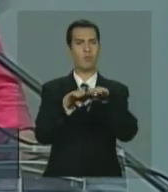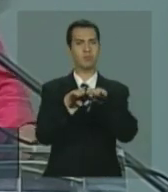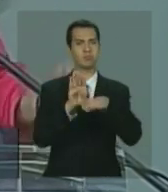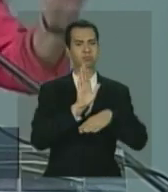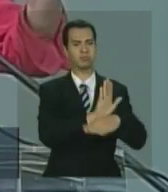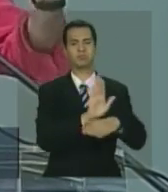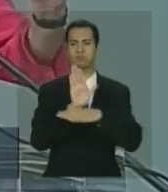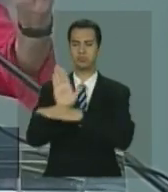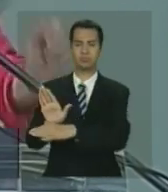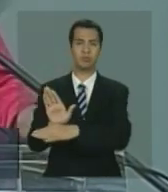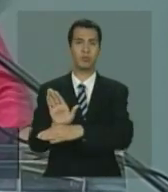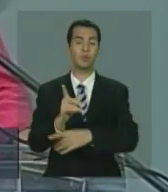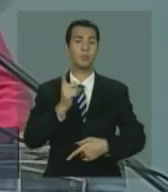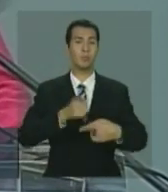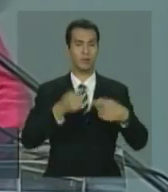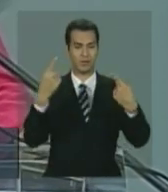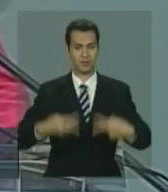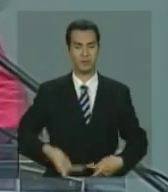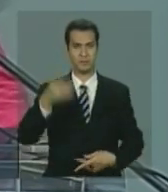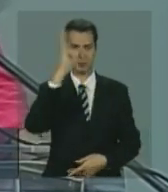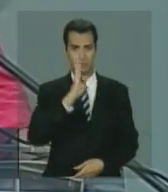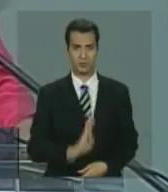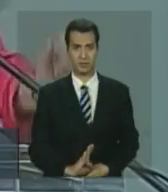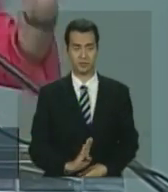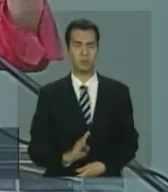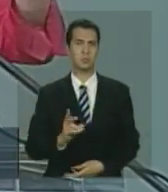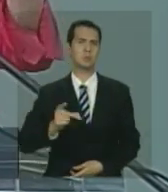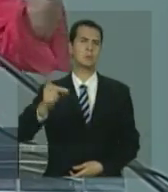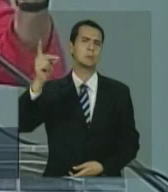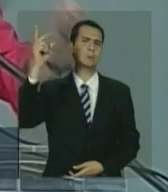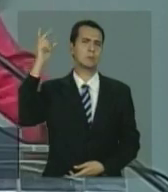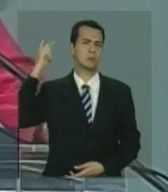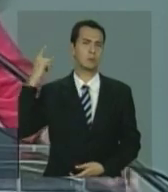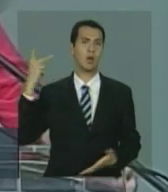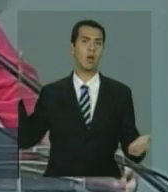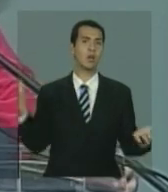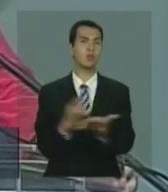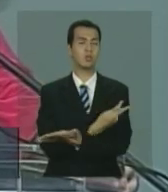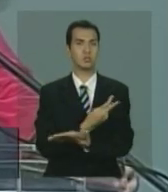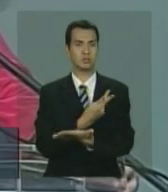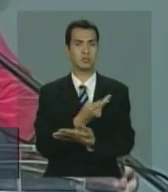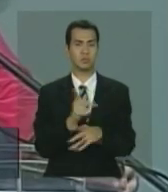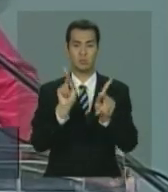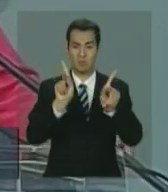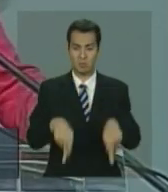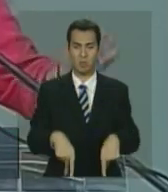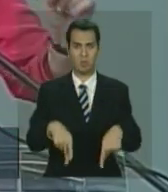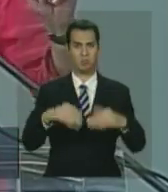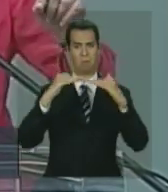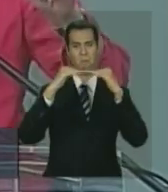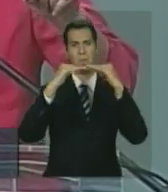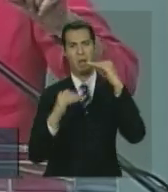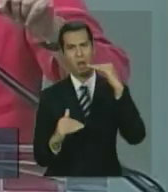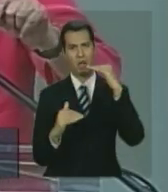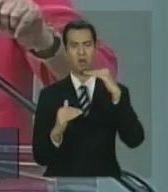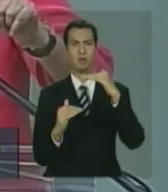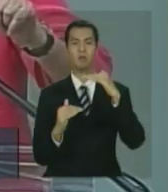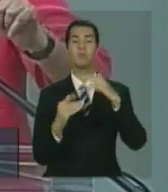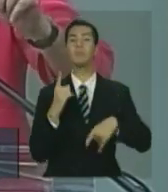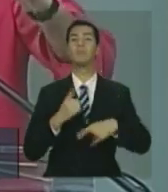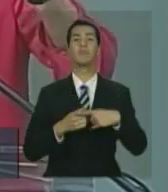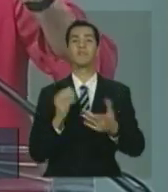país está justamente uma diferença de oportunidade. E ela